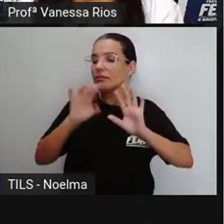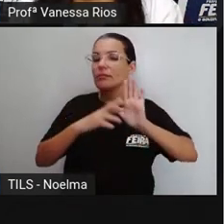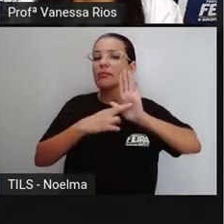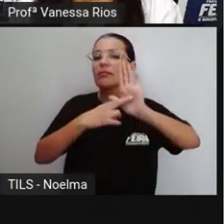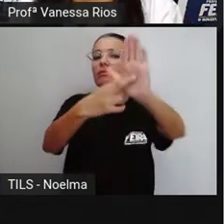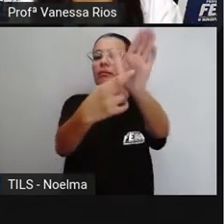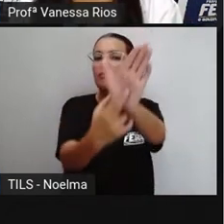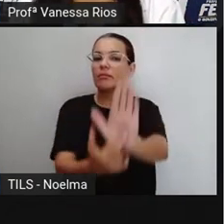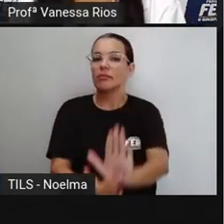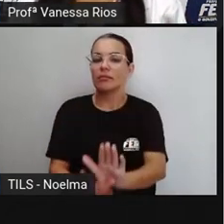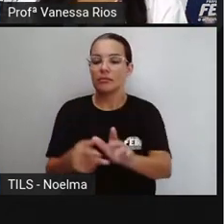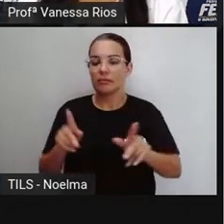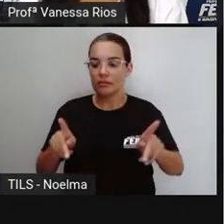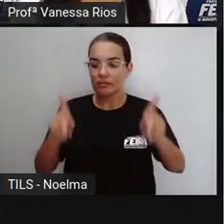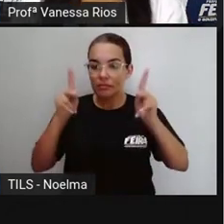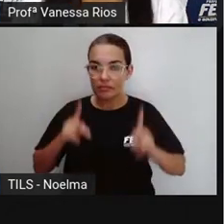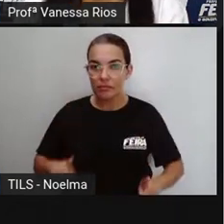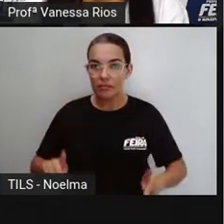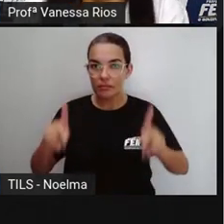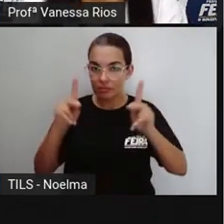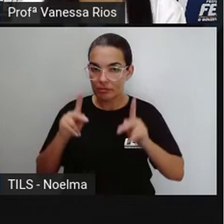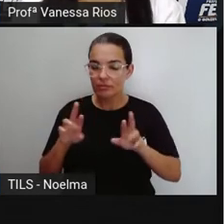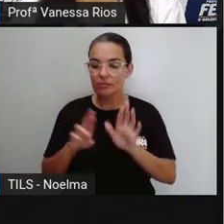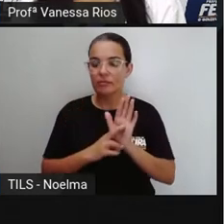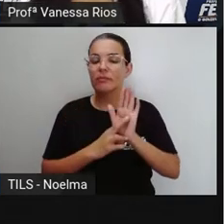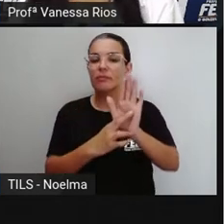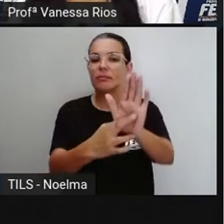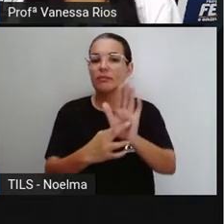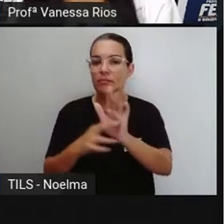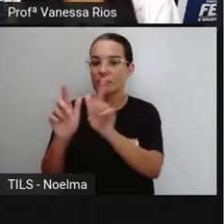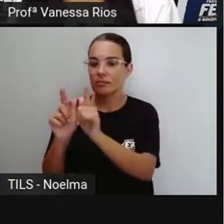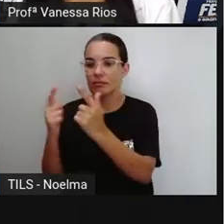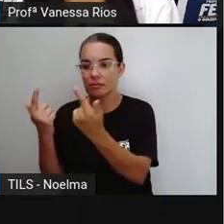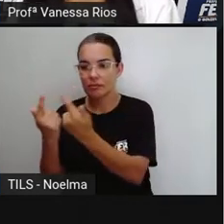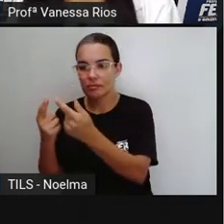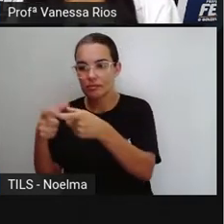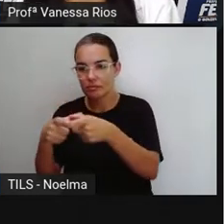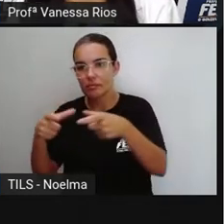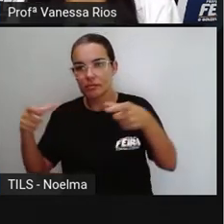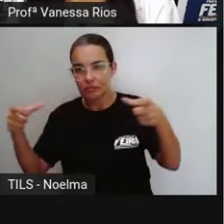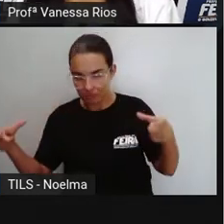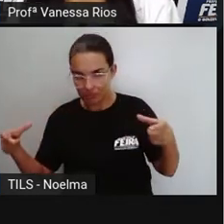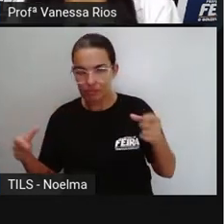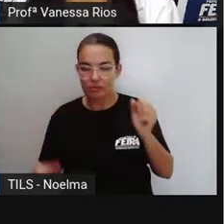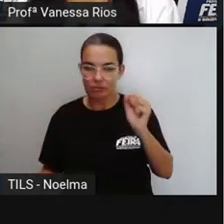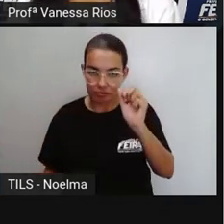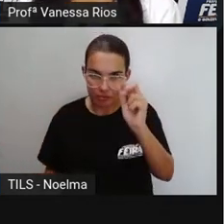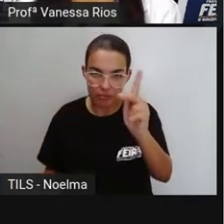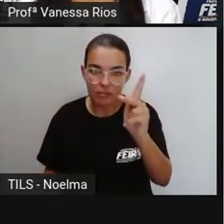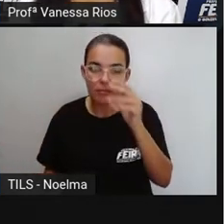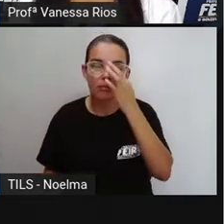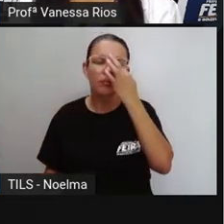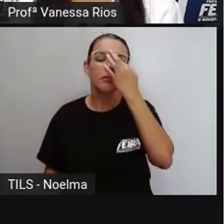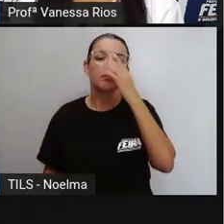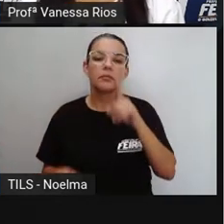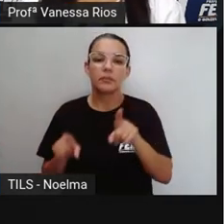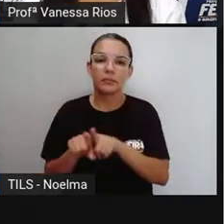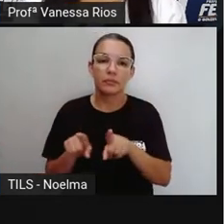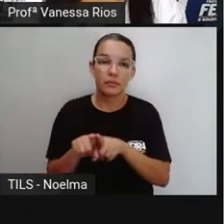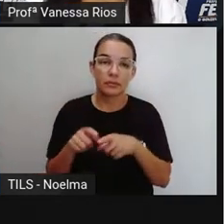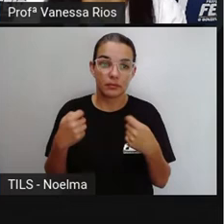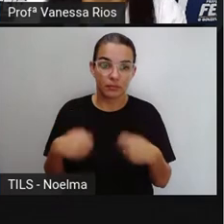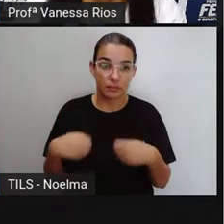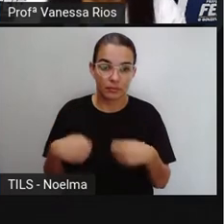população, eles representam um grupo maior e são regidos por um estatuto. Além disso, precisam